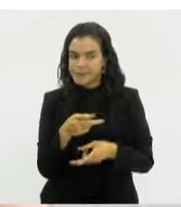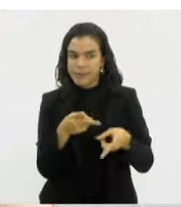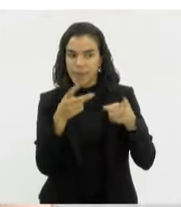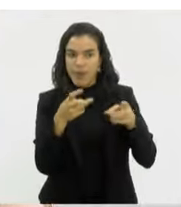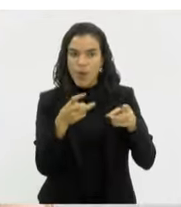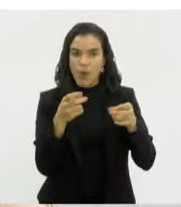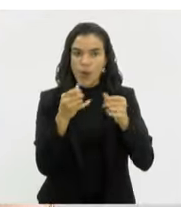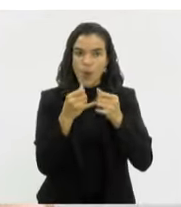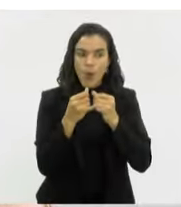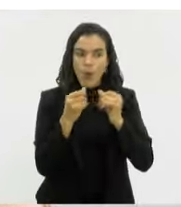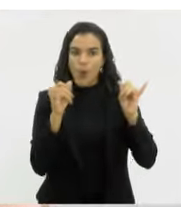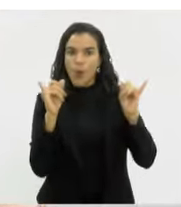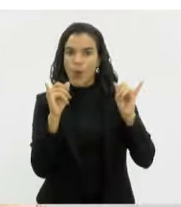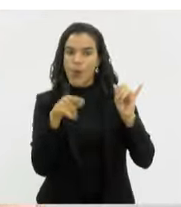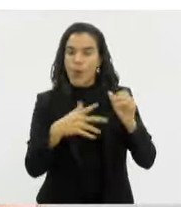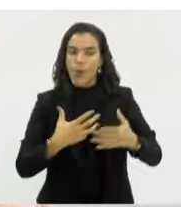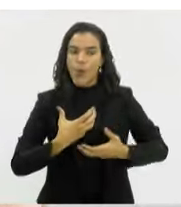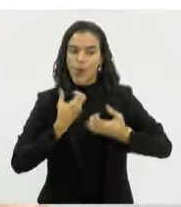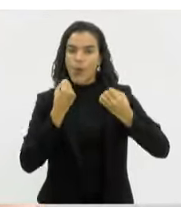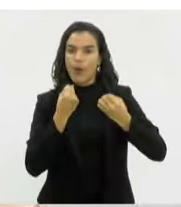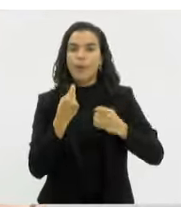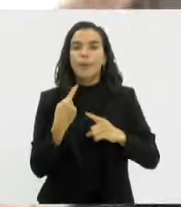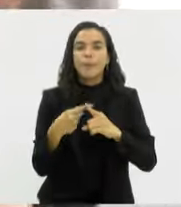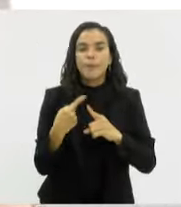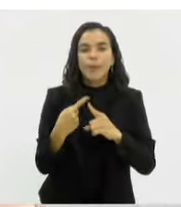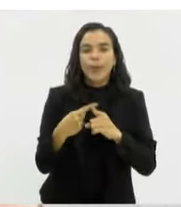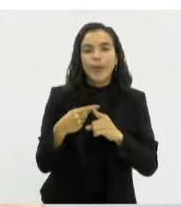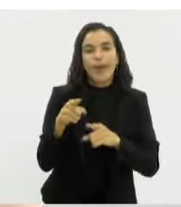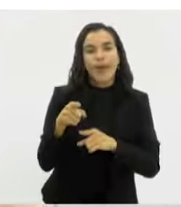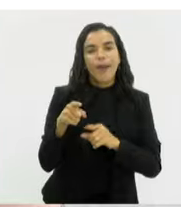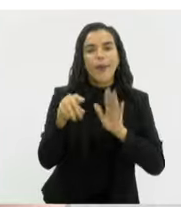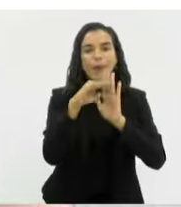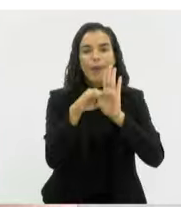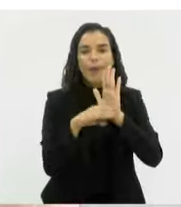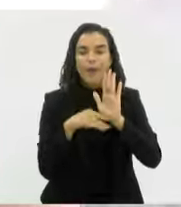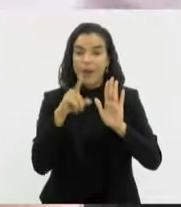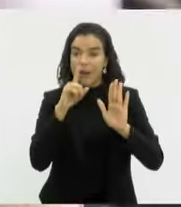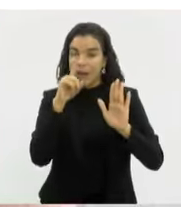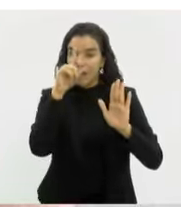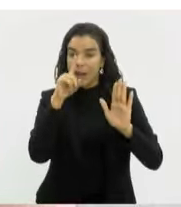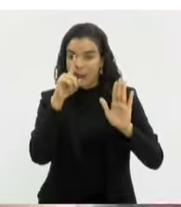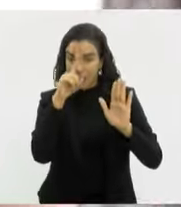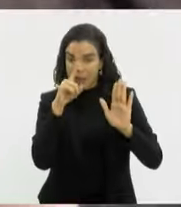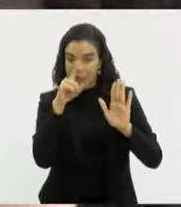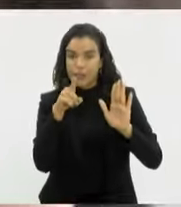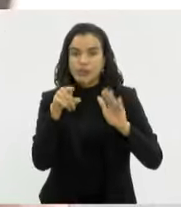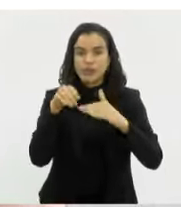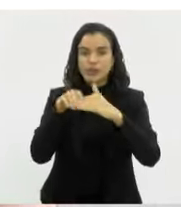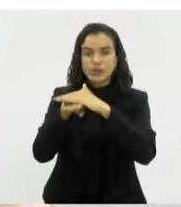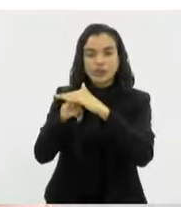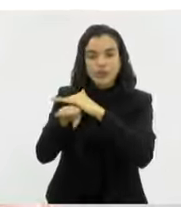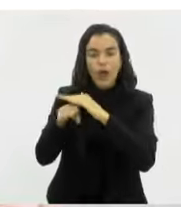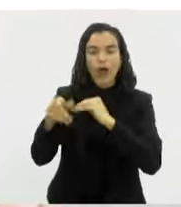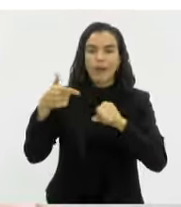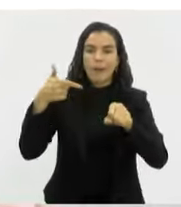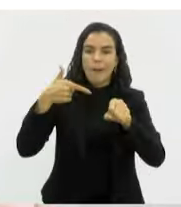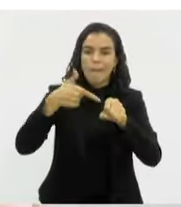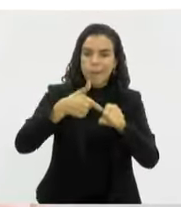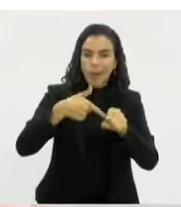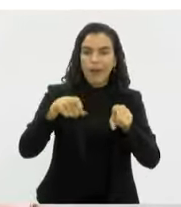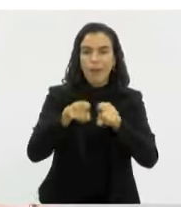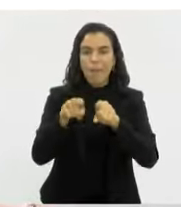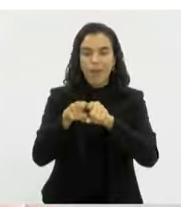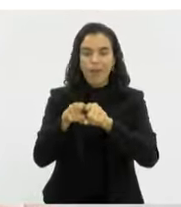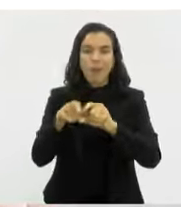isso nos surpreendeu um pouco, porque o programa de risco da atividade de estoque de combustível e abastecimento das